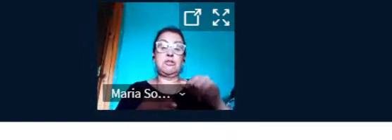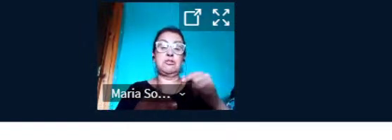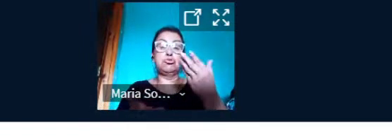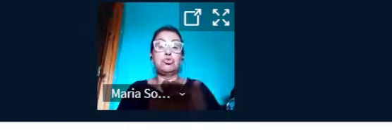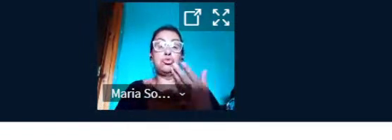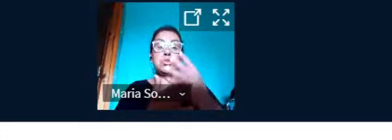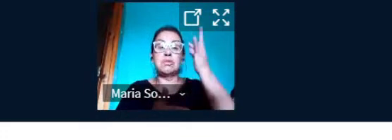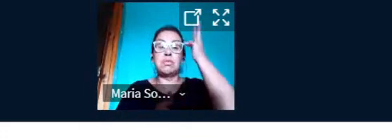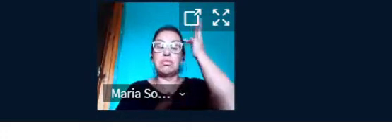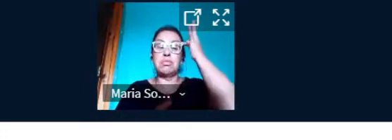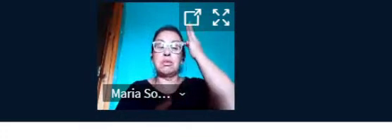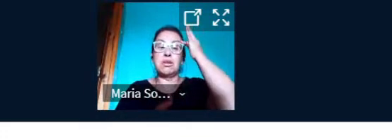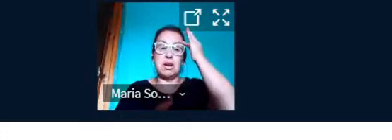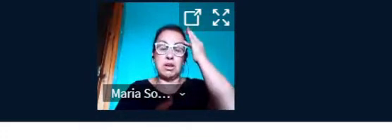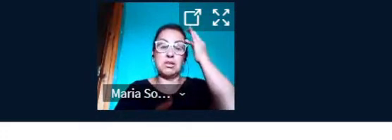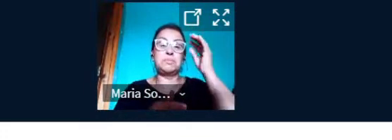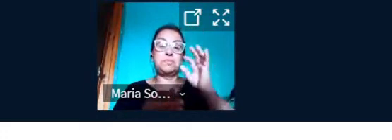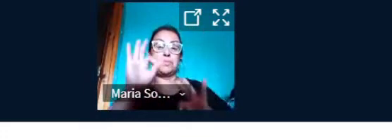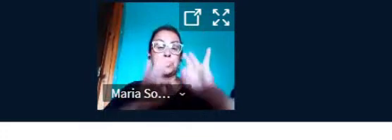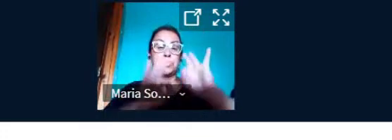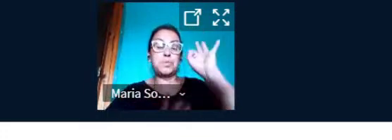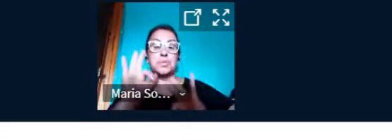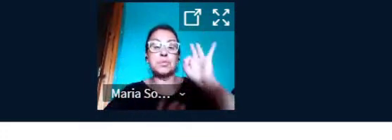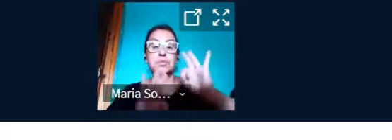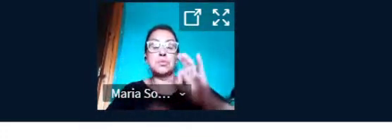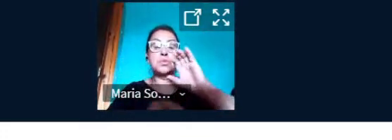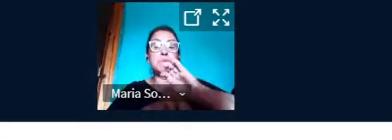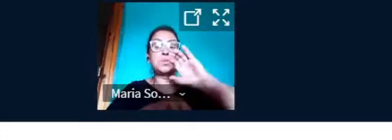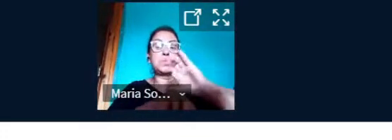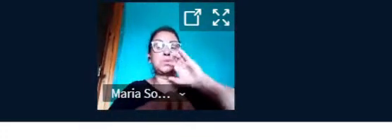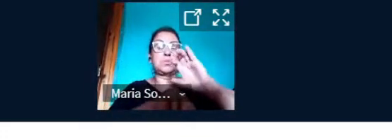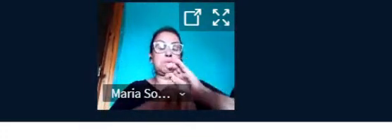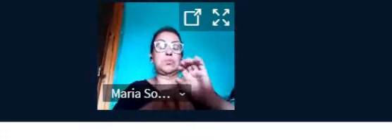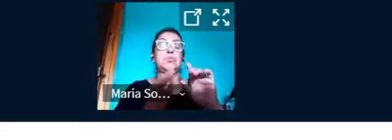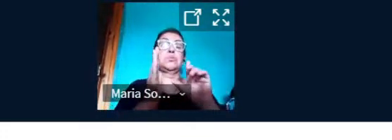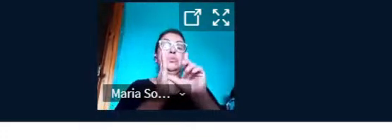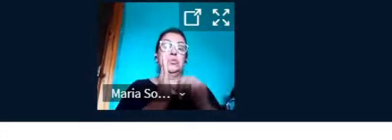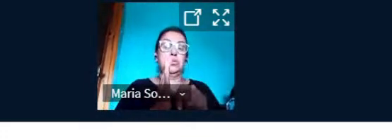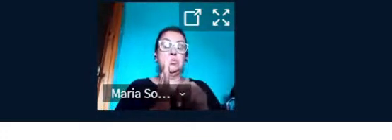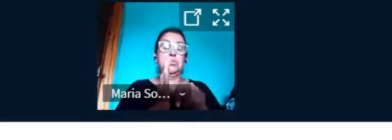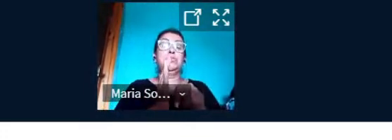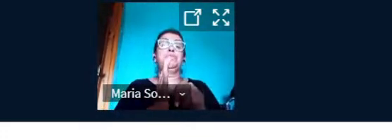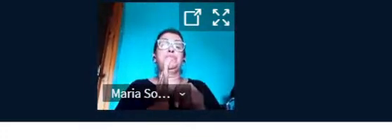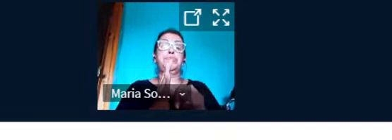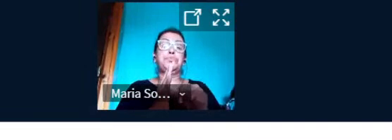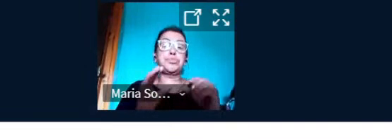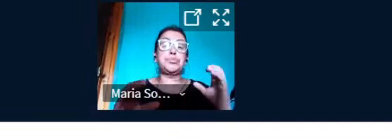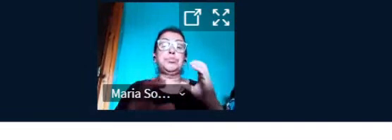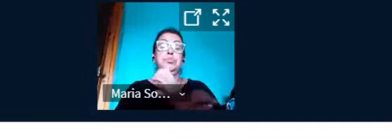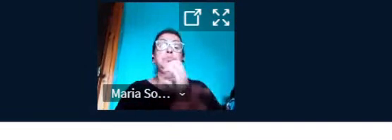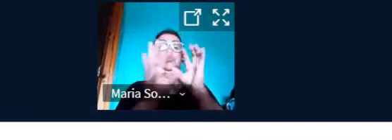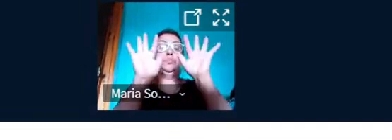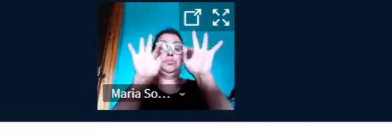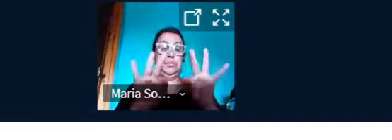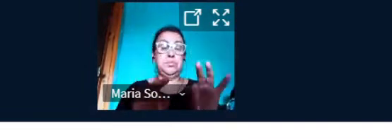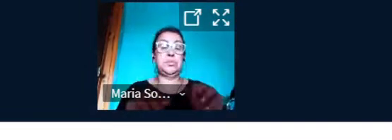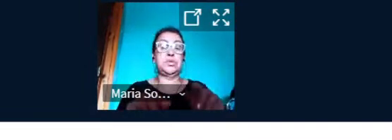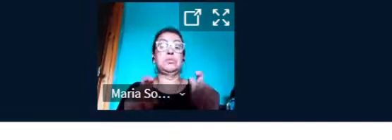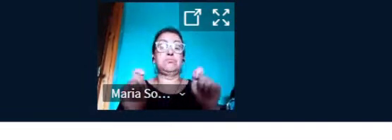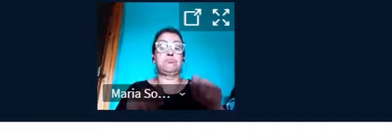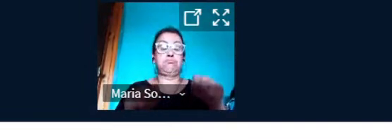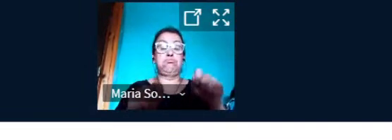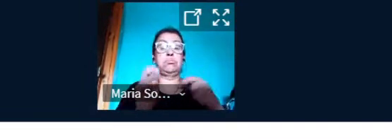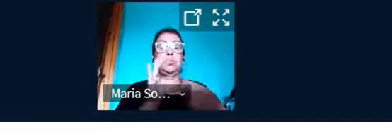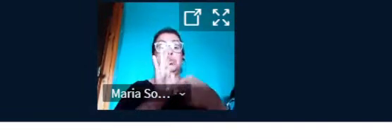Na conclusão dessa etapa do projeto, pretende-se ofertar oficinas de modelagem e de impressão 3D para os alunos e para a comunidade